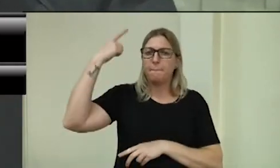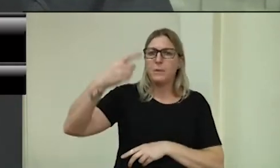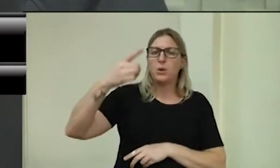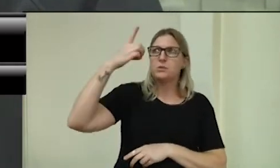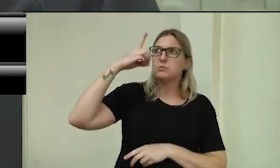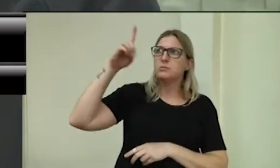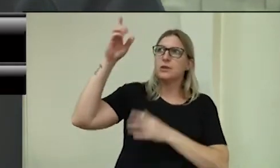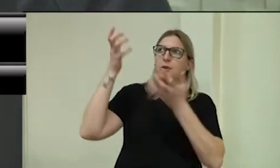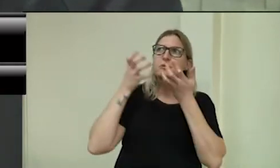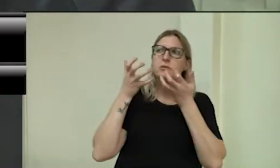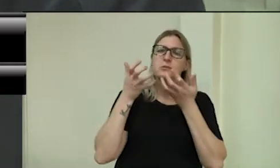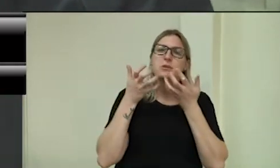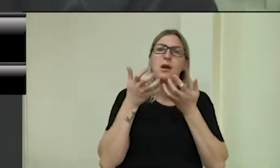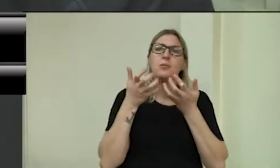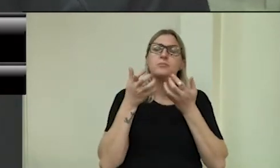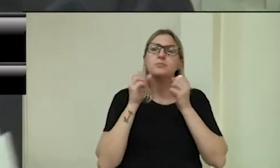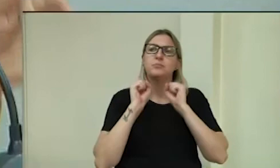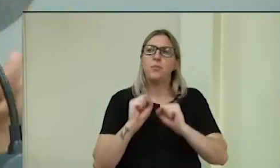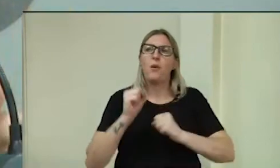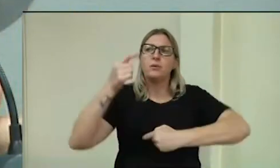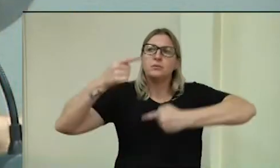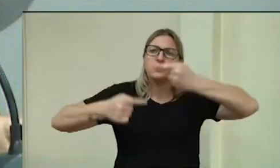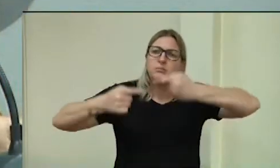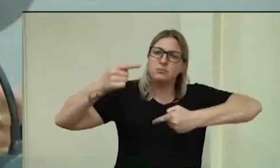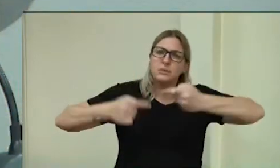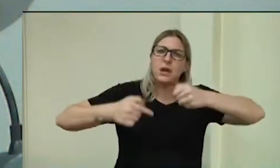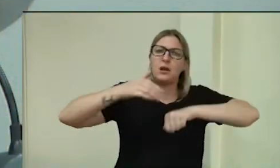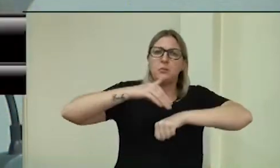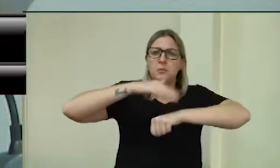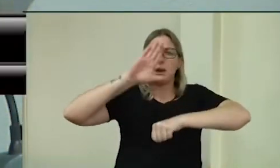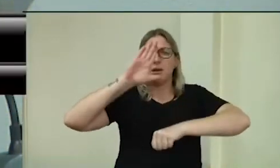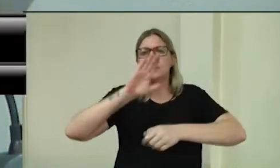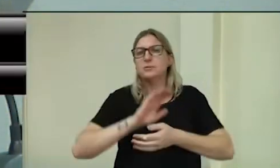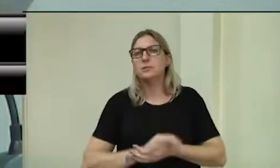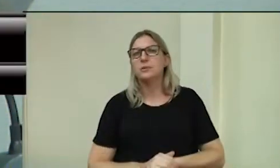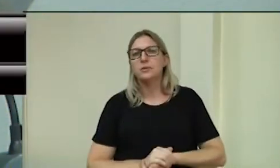fazer mais debates. Obrigada, vereador Fifo.